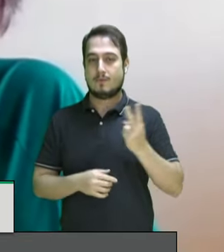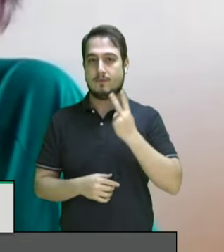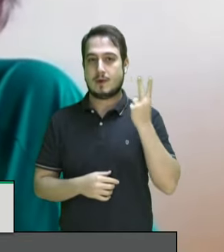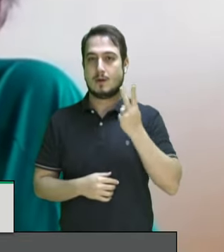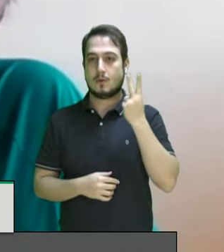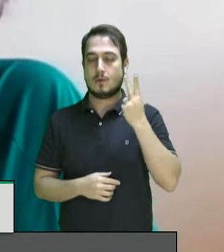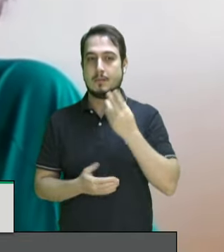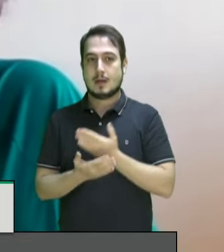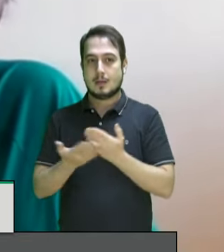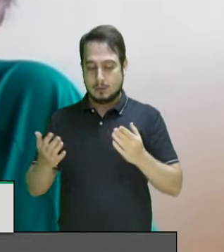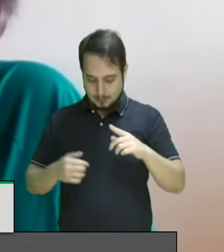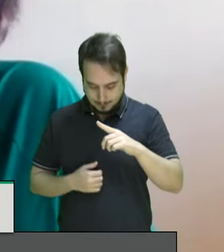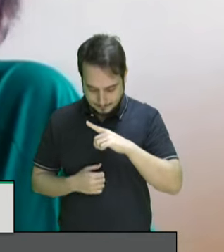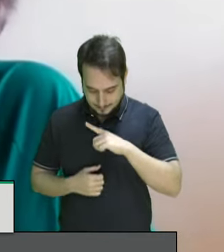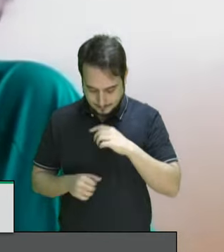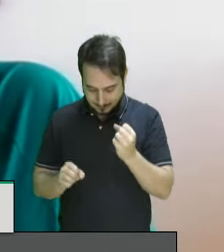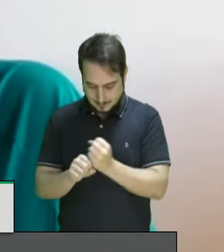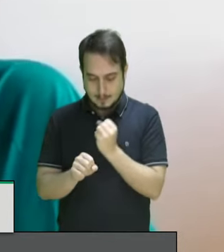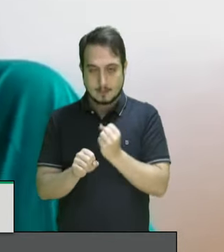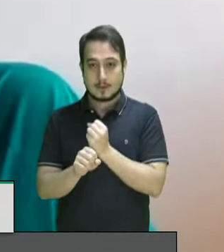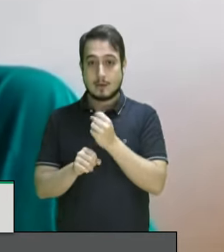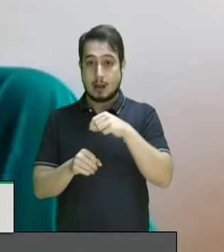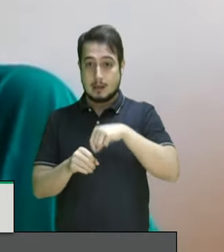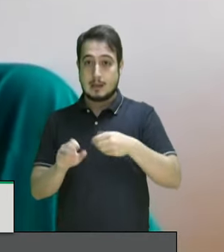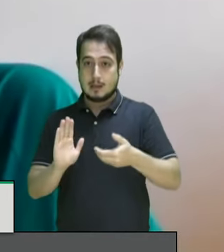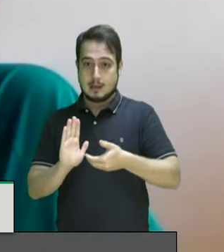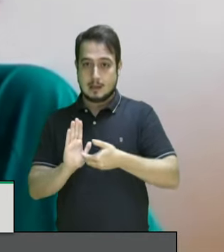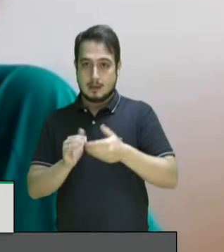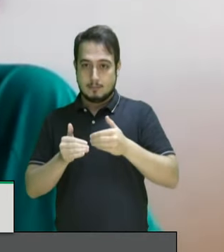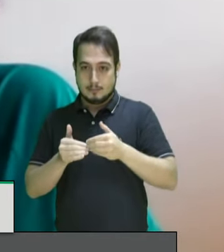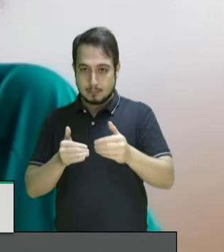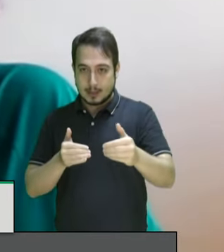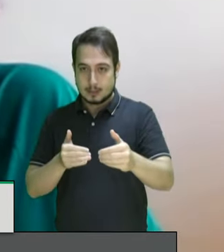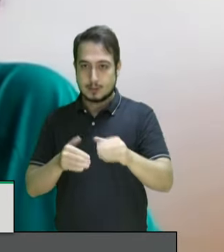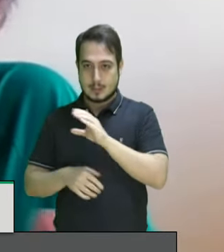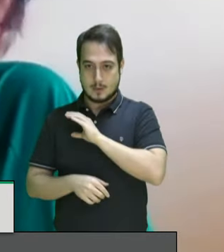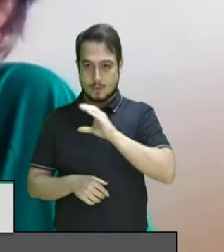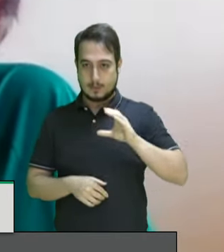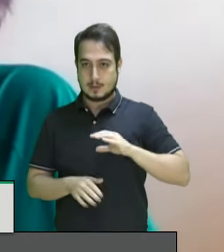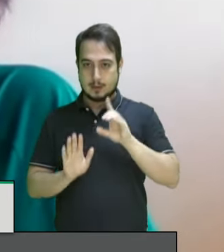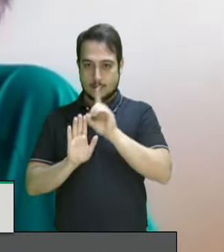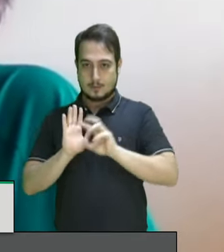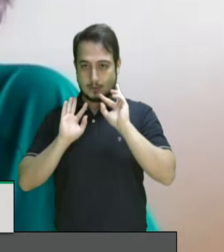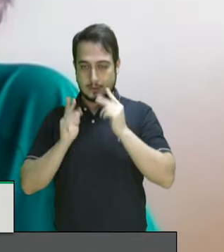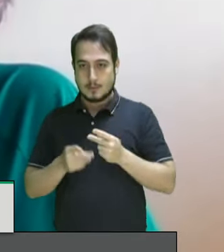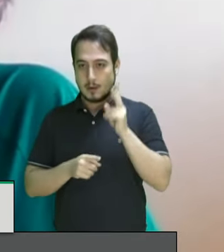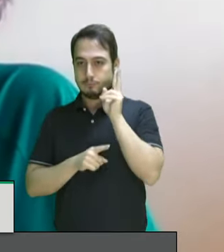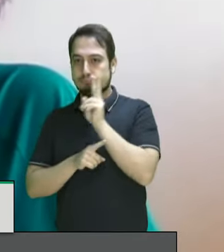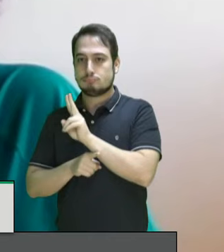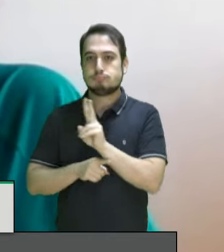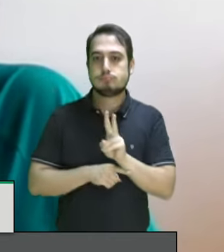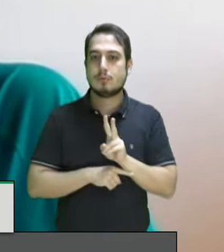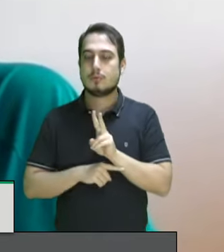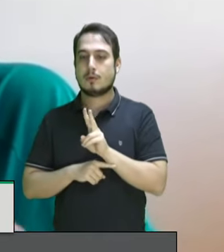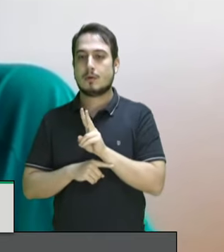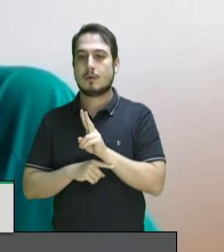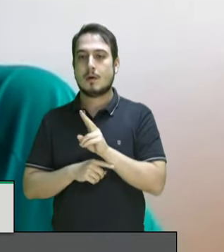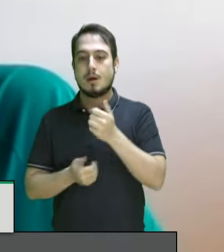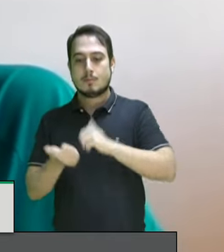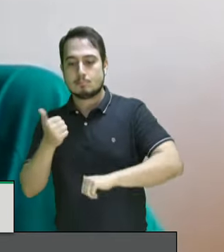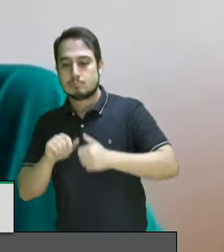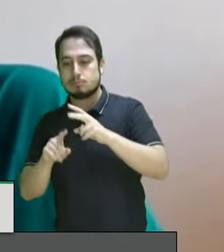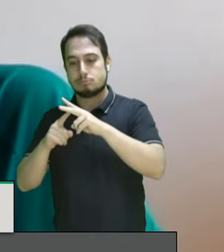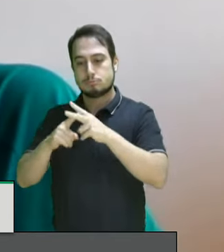pudéssemos construir nesta casa a partir da Comissão de Direitos Humanos um observatório para a revisão